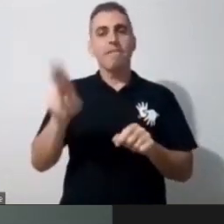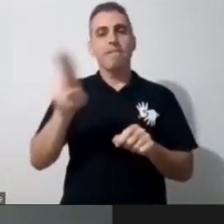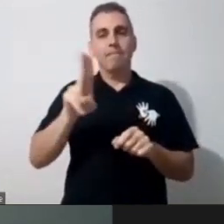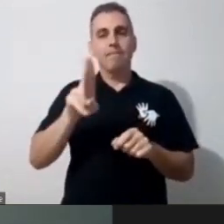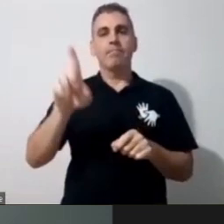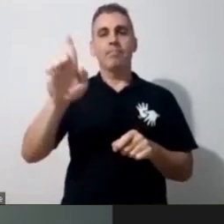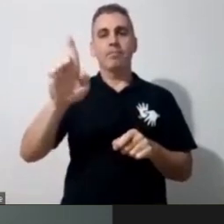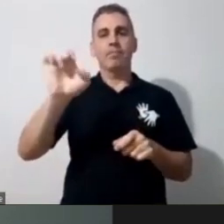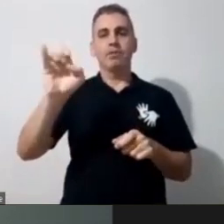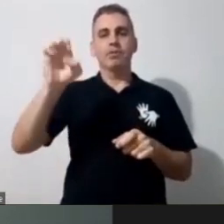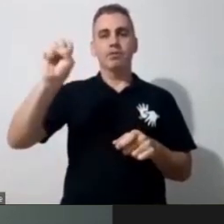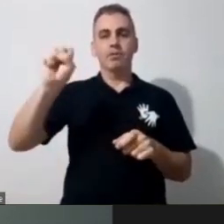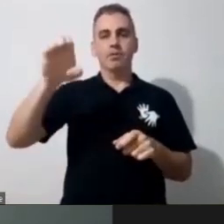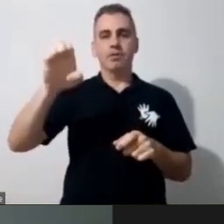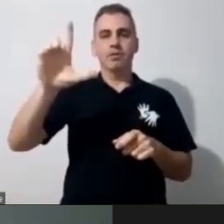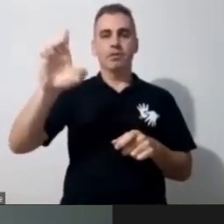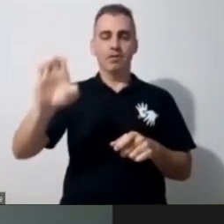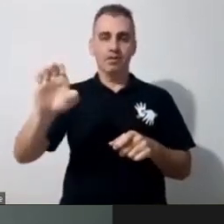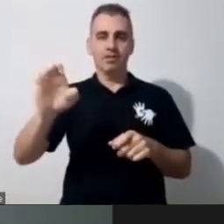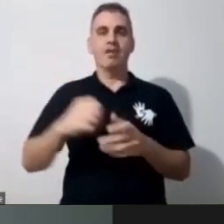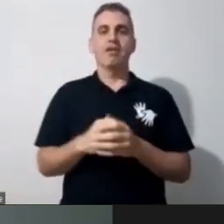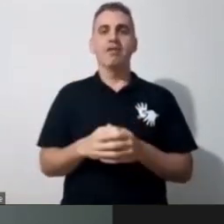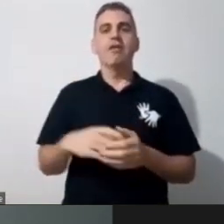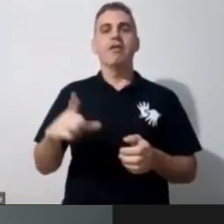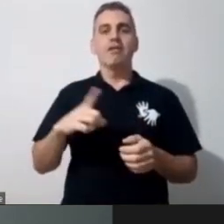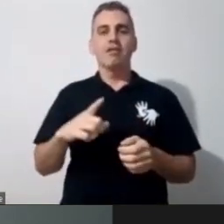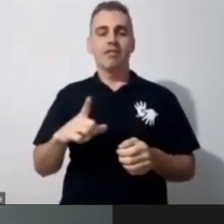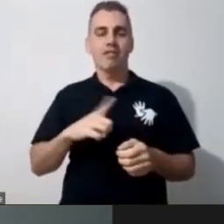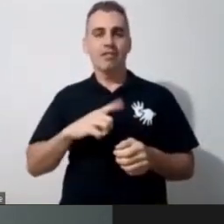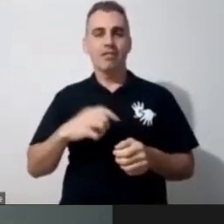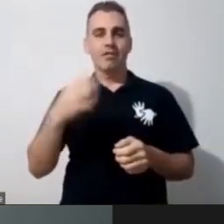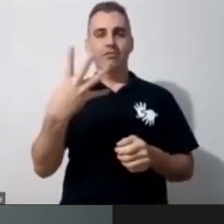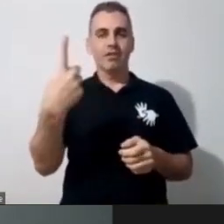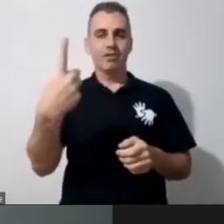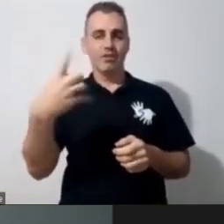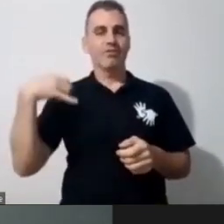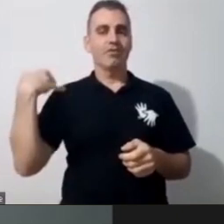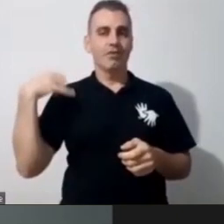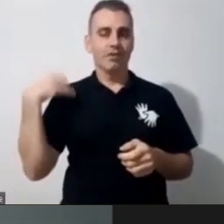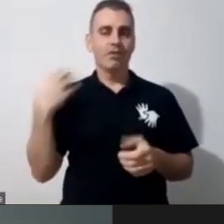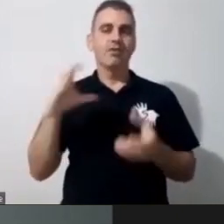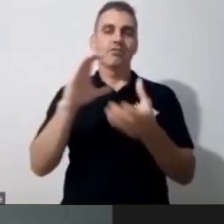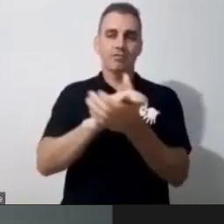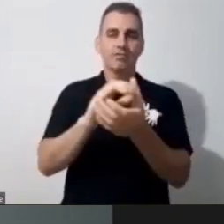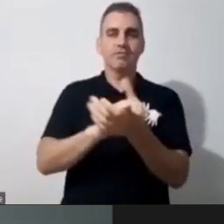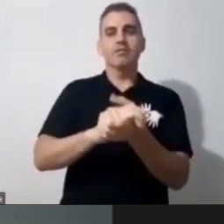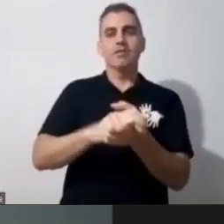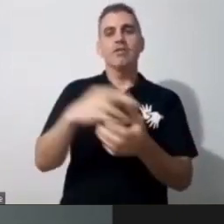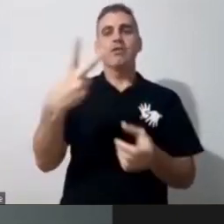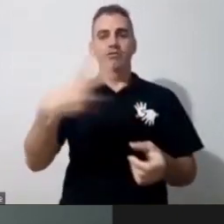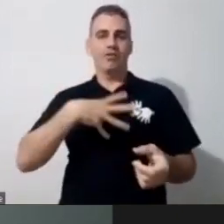41 anos, completo na sexta, dia 25, estou de aniversário. Sou casada, tenho dois filhos,